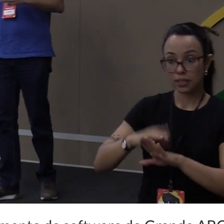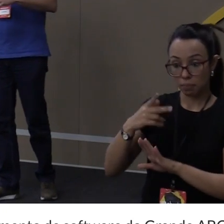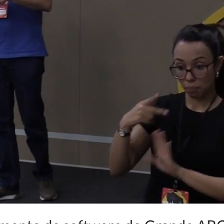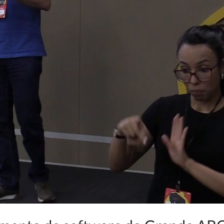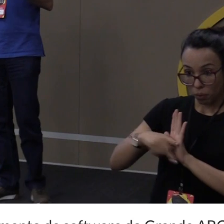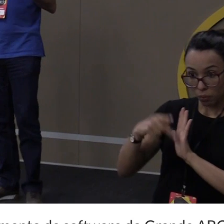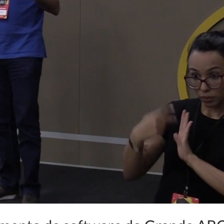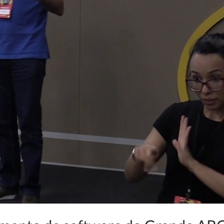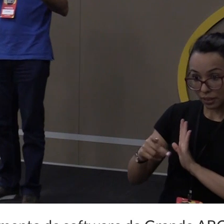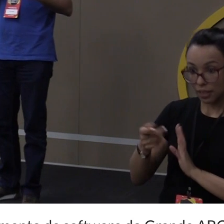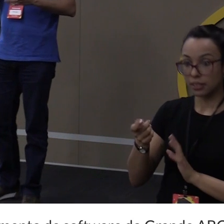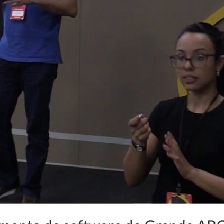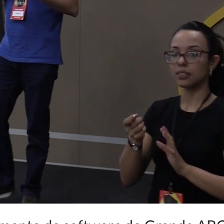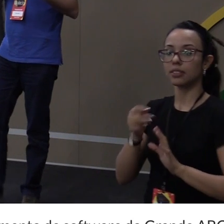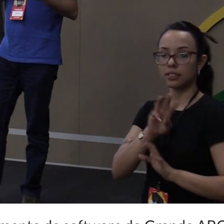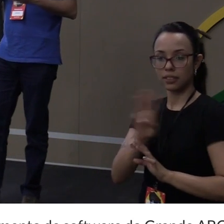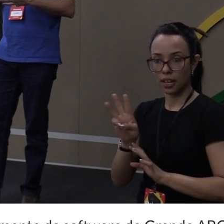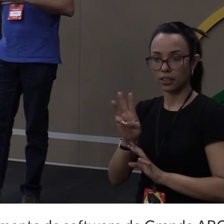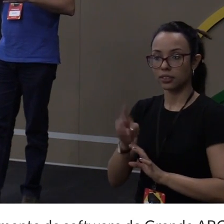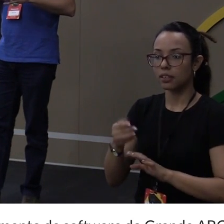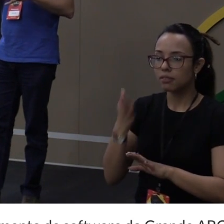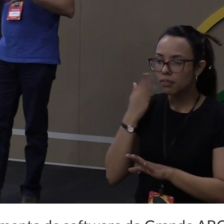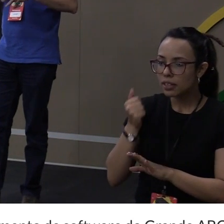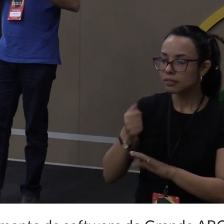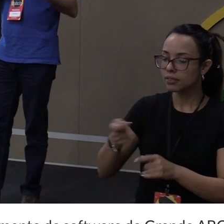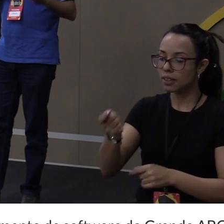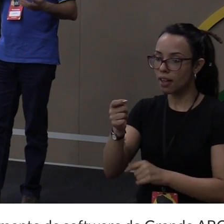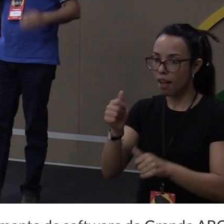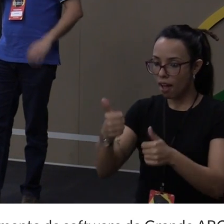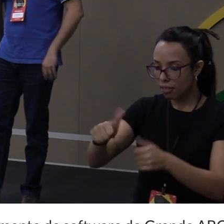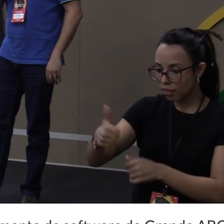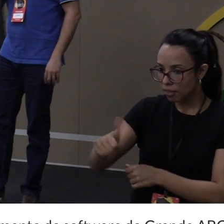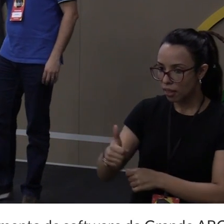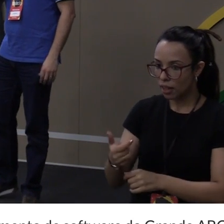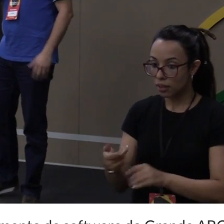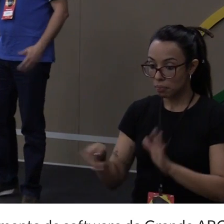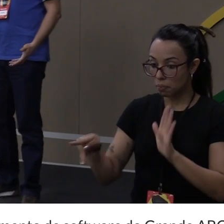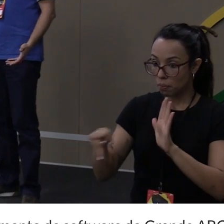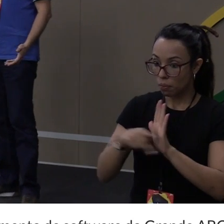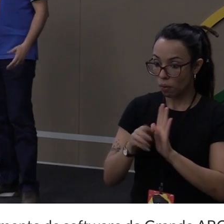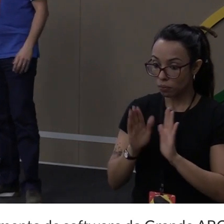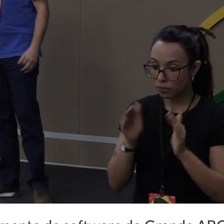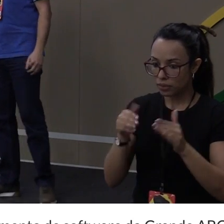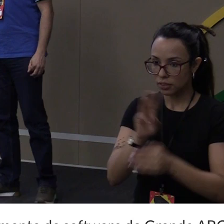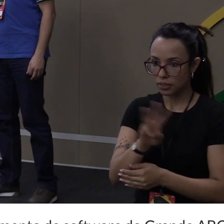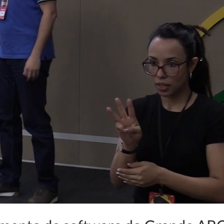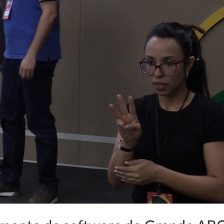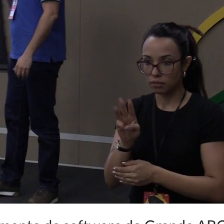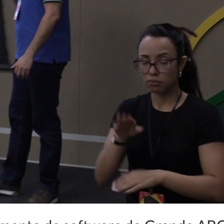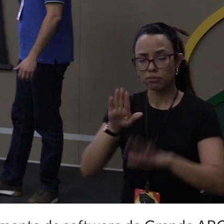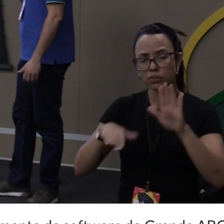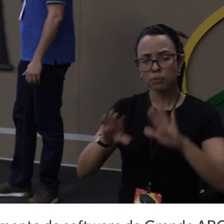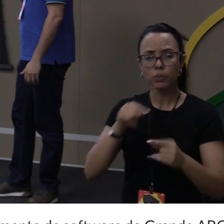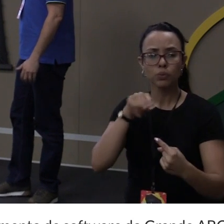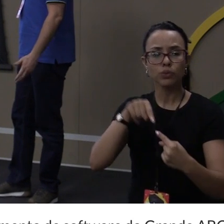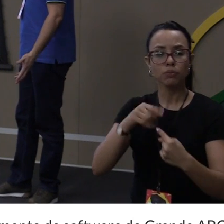minha análise. Aí vai depender do meu objetivo de negócio. Por que eu estou trabalhando com isso?